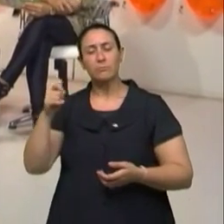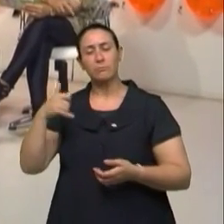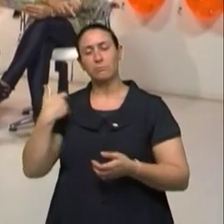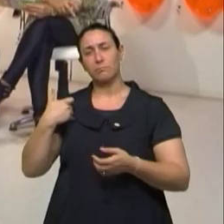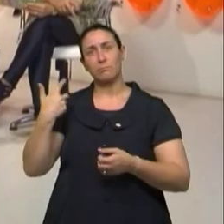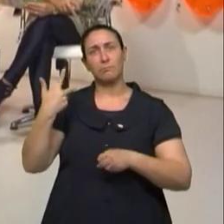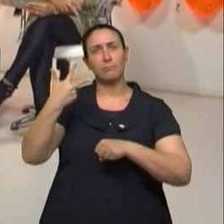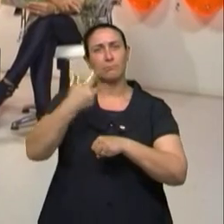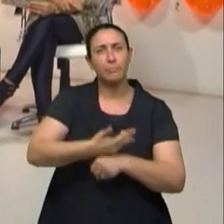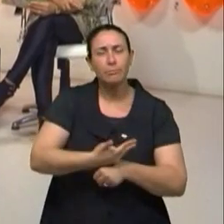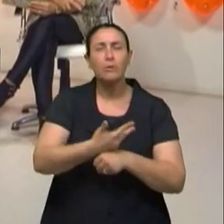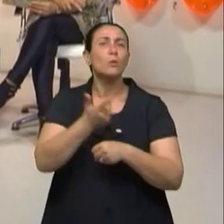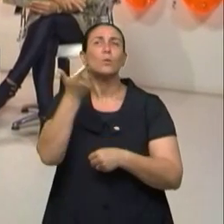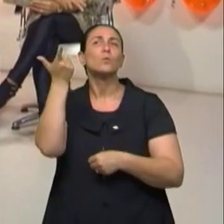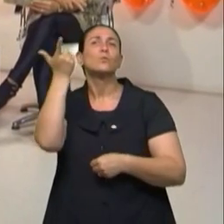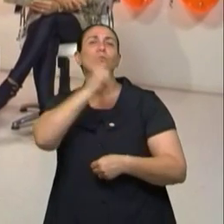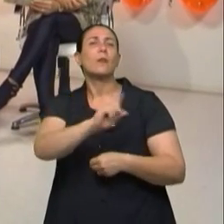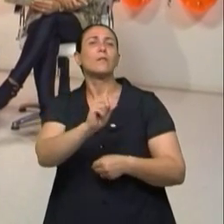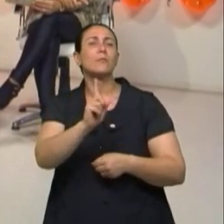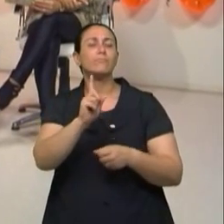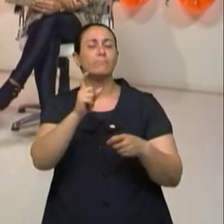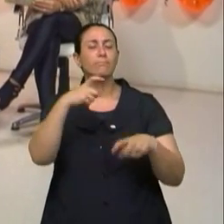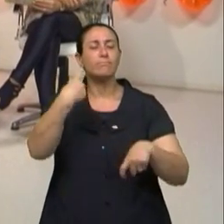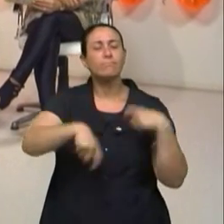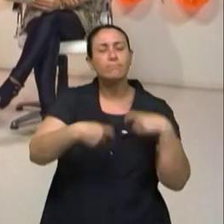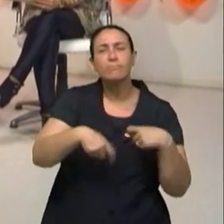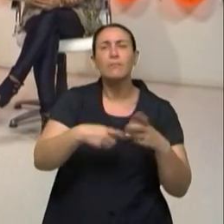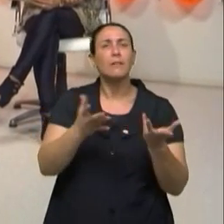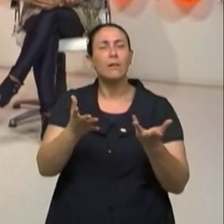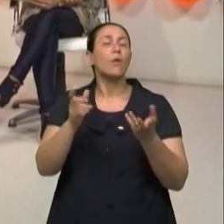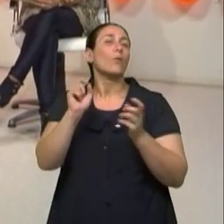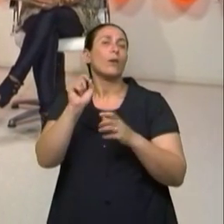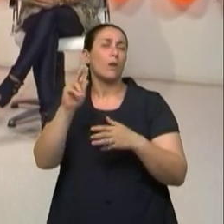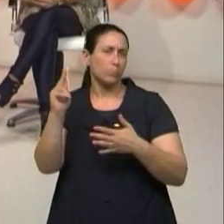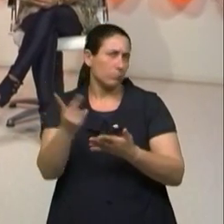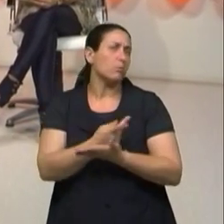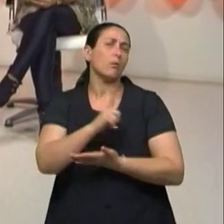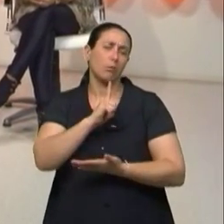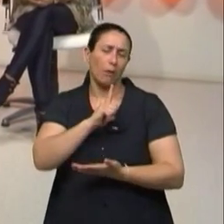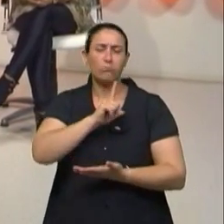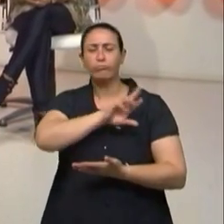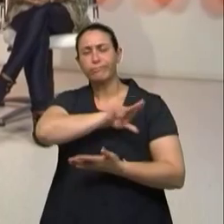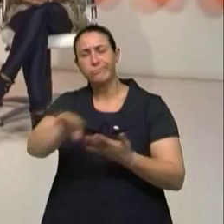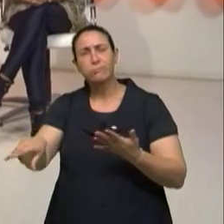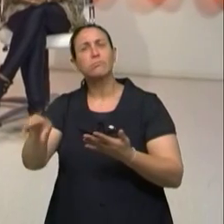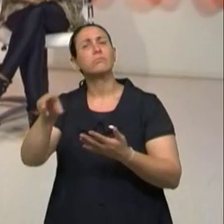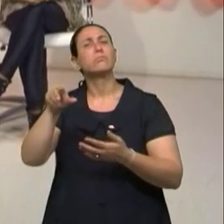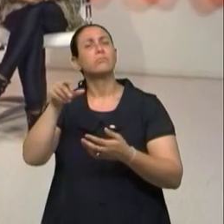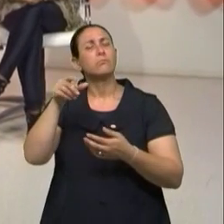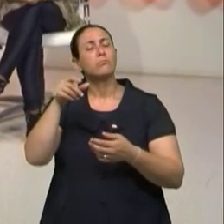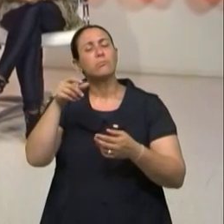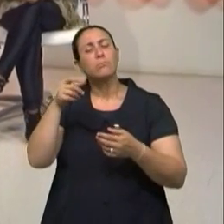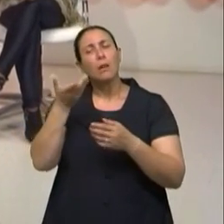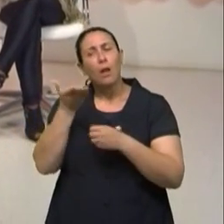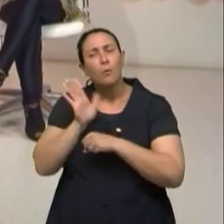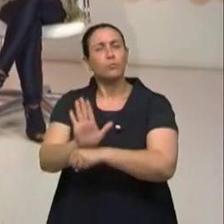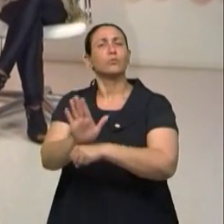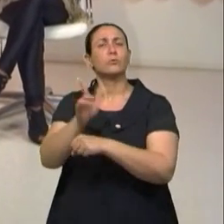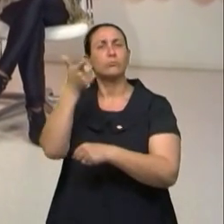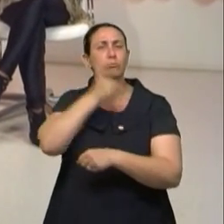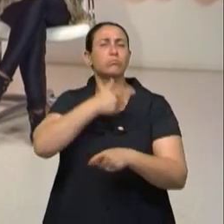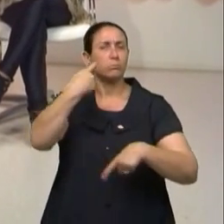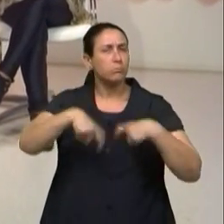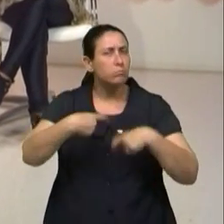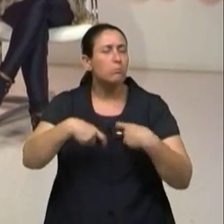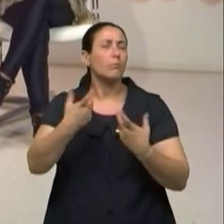idade e não conseguia mais ter relação, né. Hoje existem diversos métodos que facilitam a relação, né,